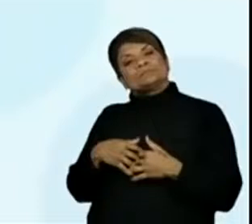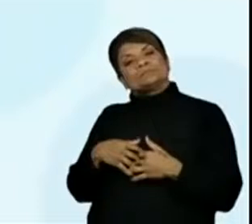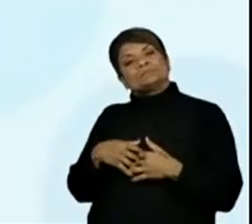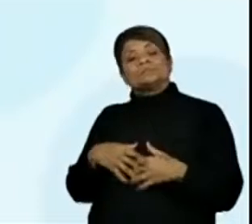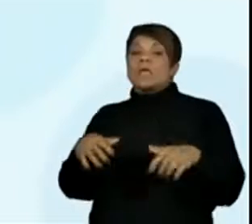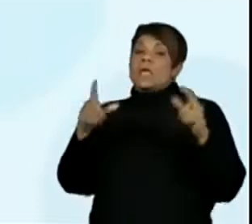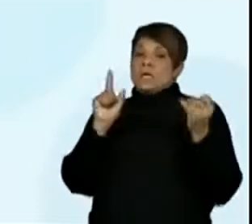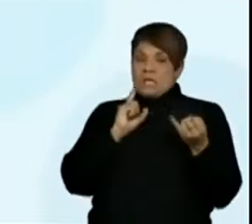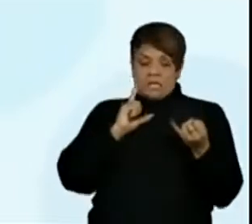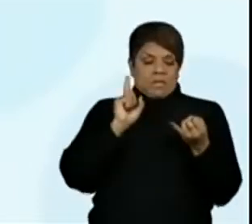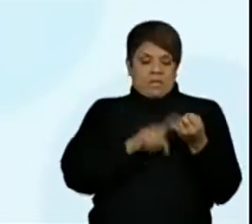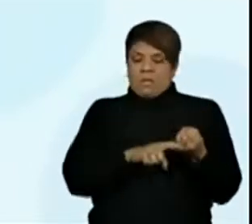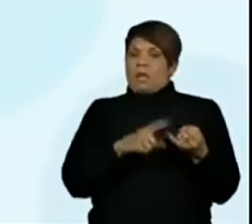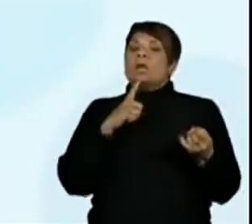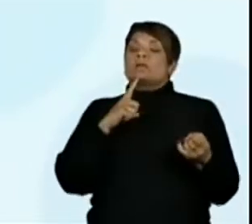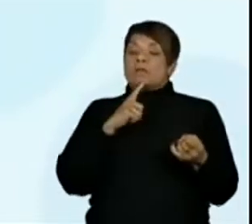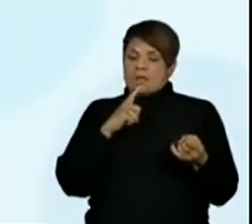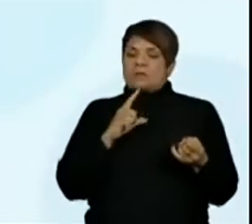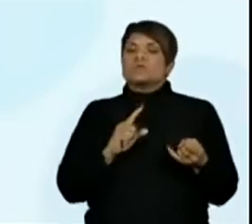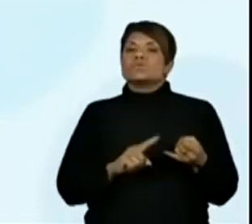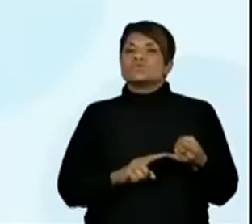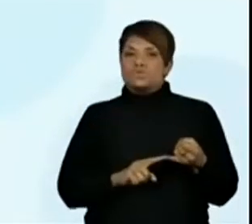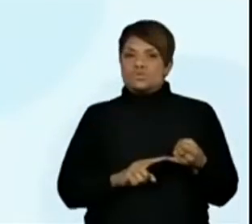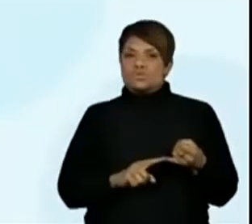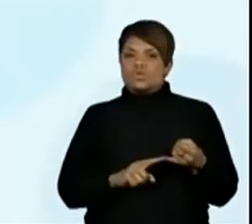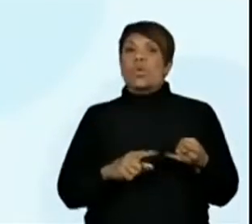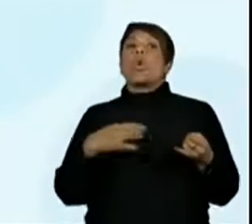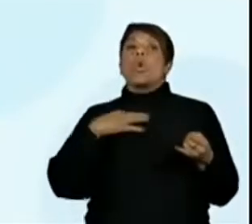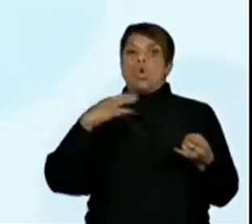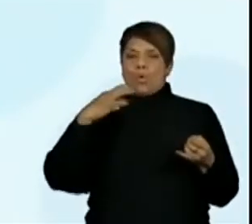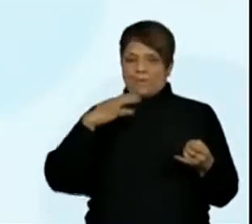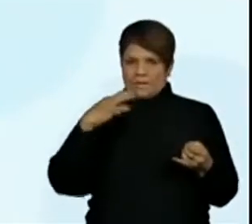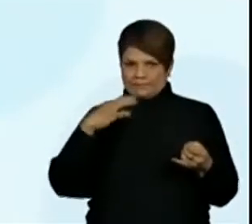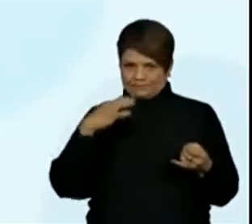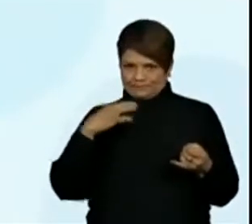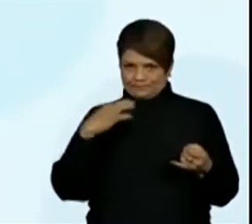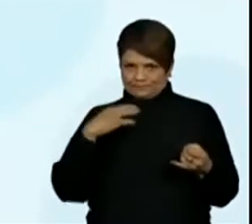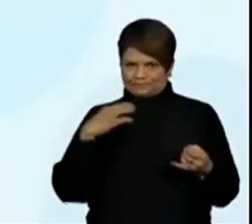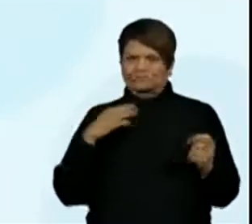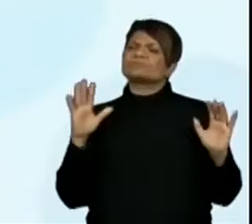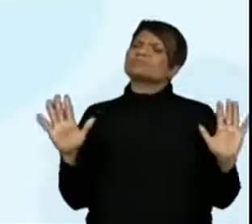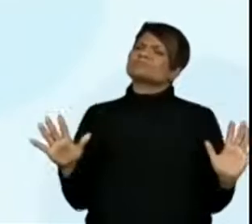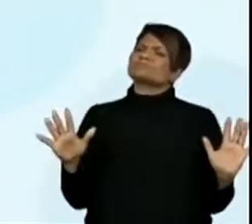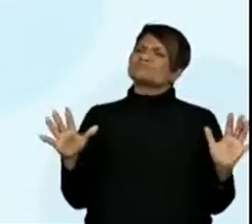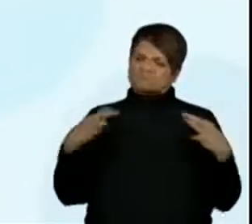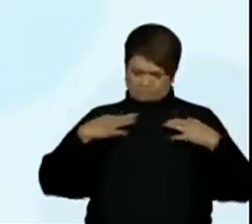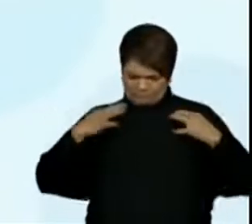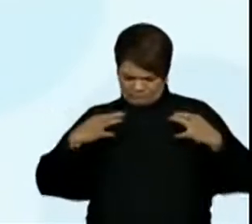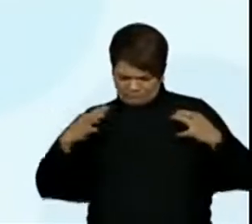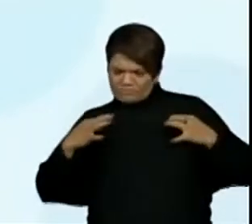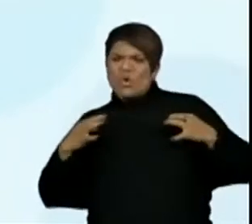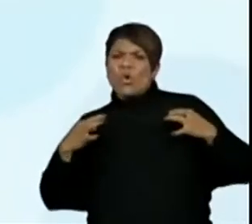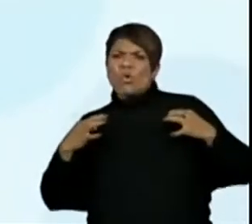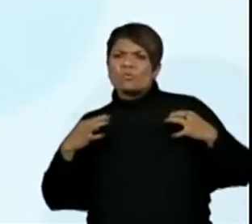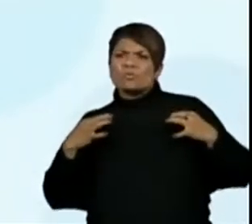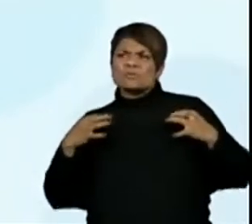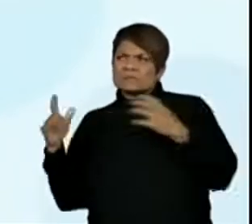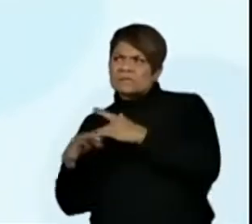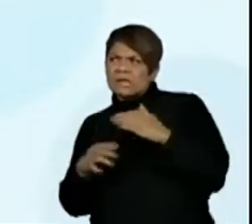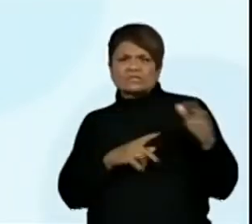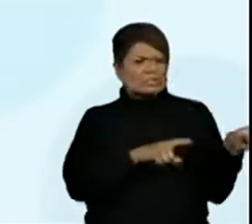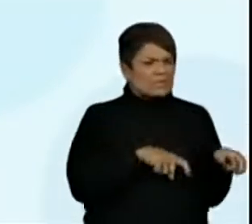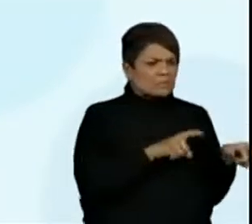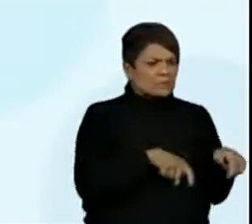Eu tenho roupa. Ué, mas roupa é campo ou é cidade?